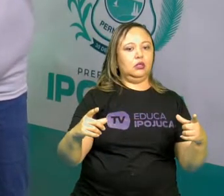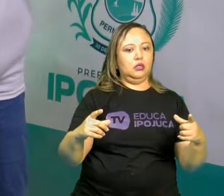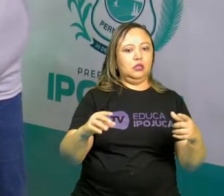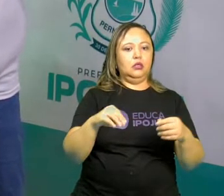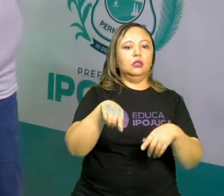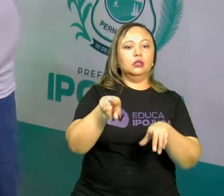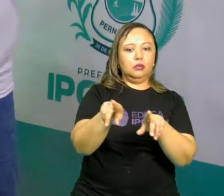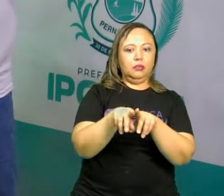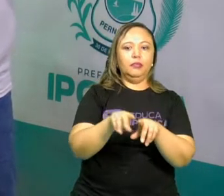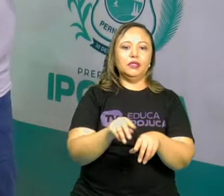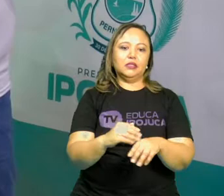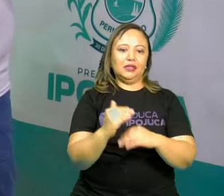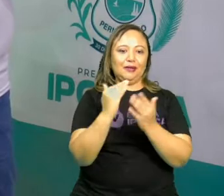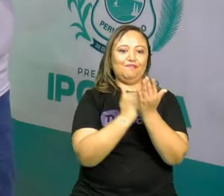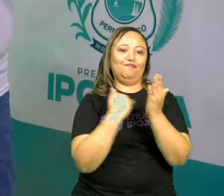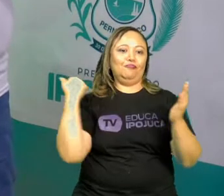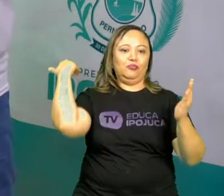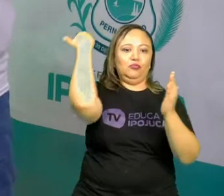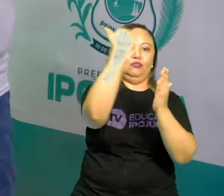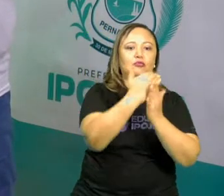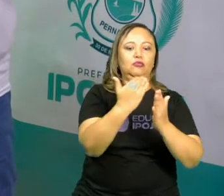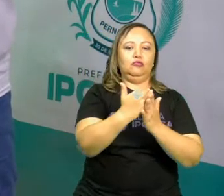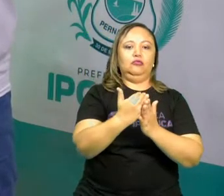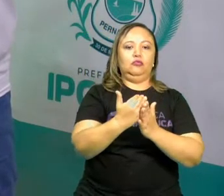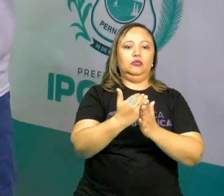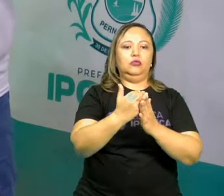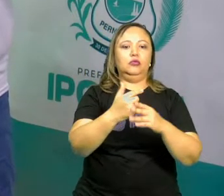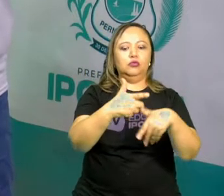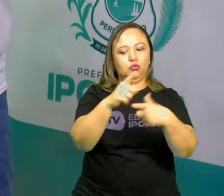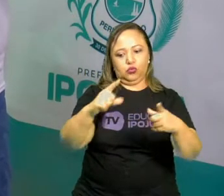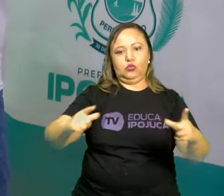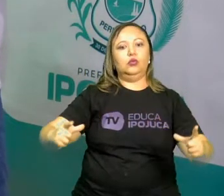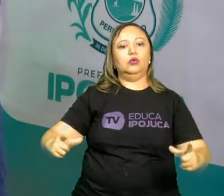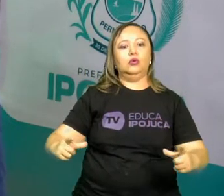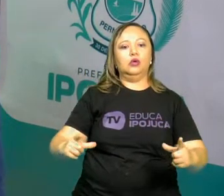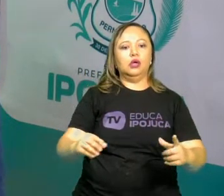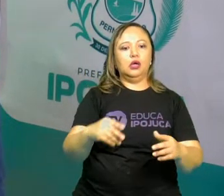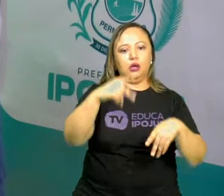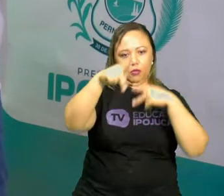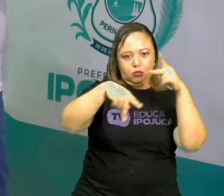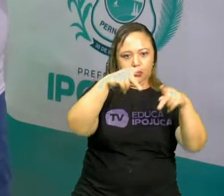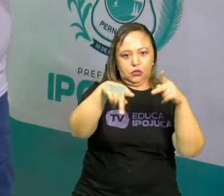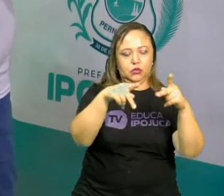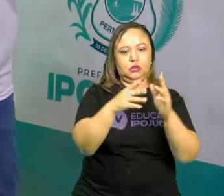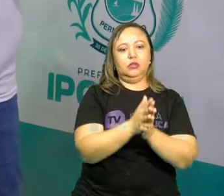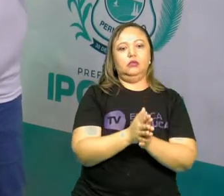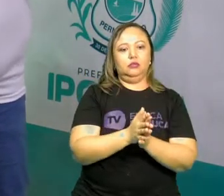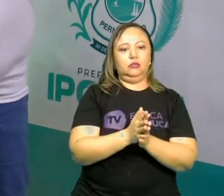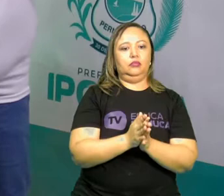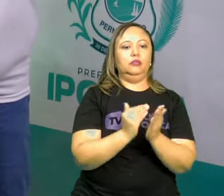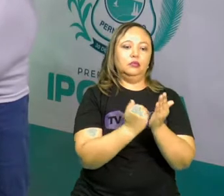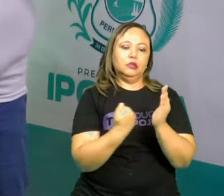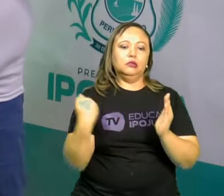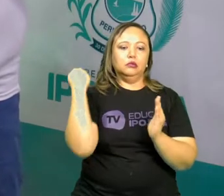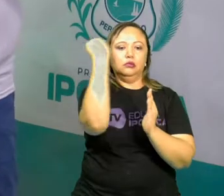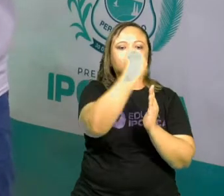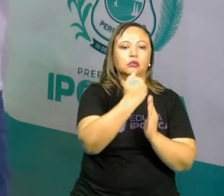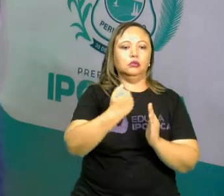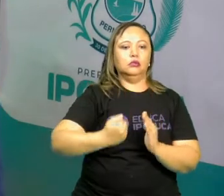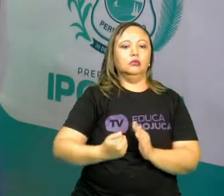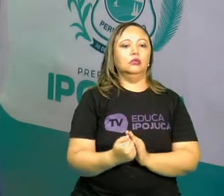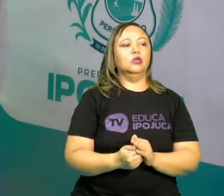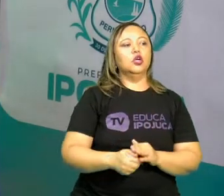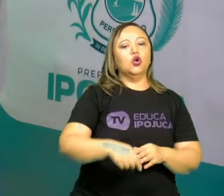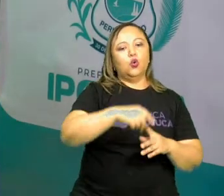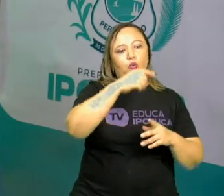a sua população está concentrada na parte próxima ao mar. Então, vamos dar